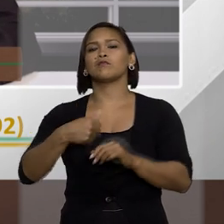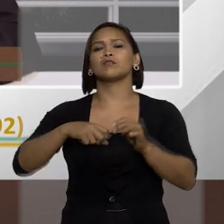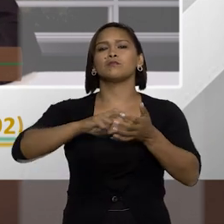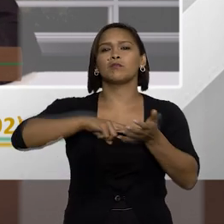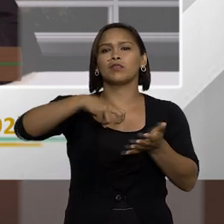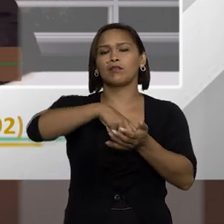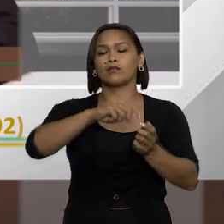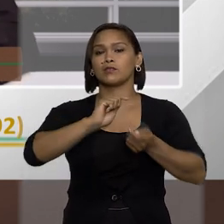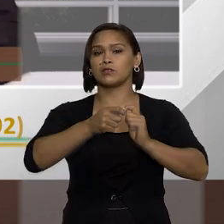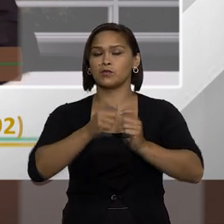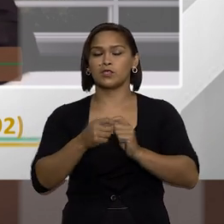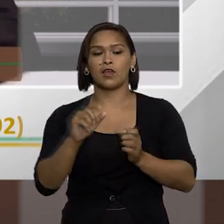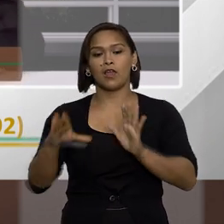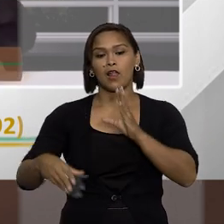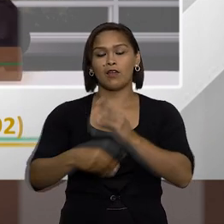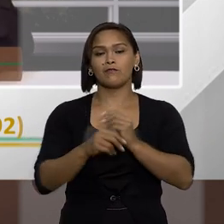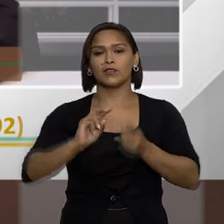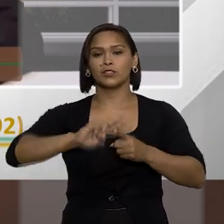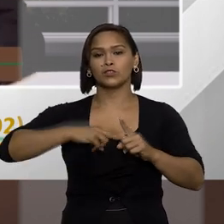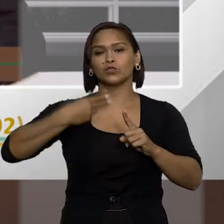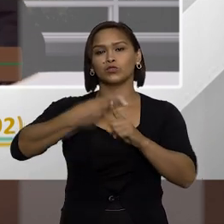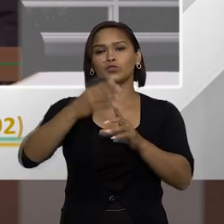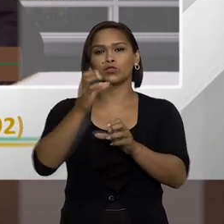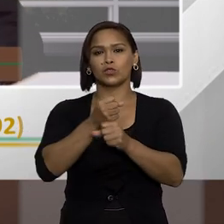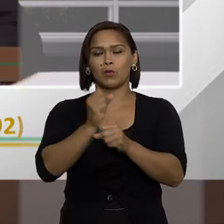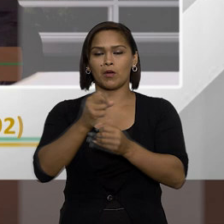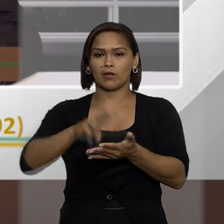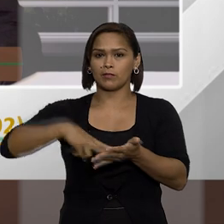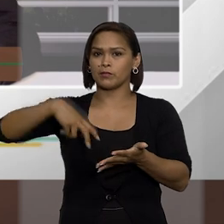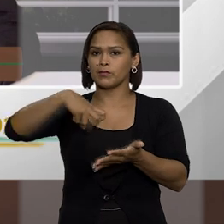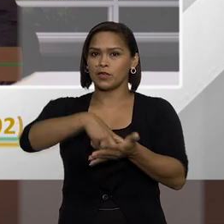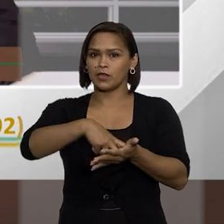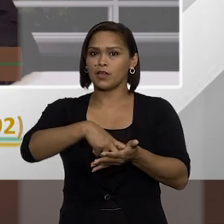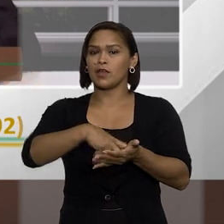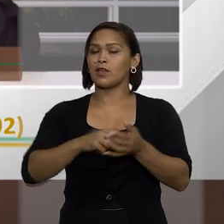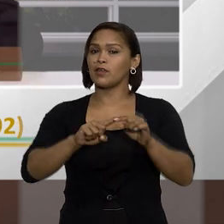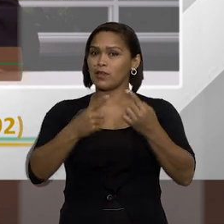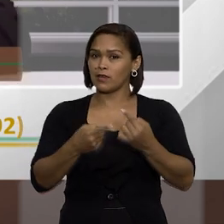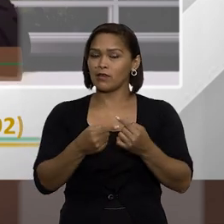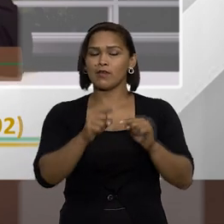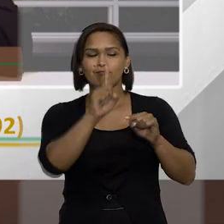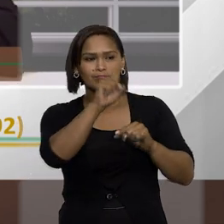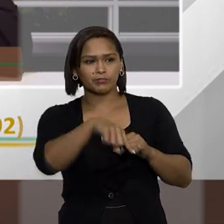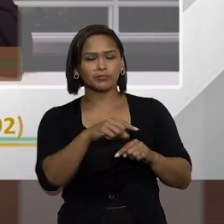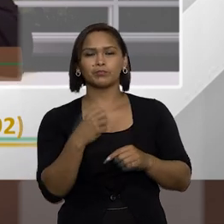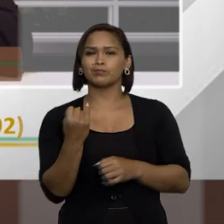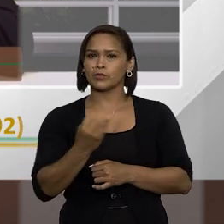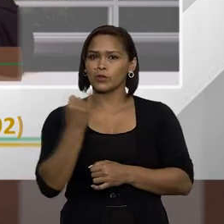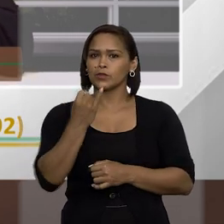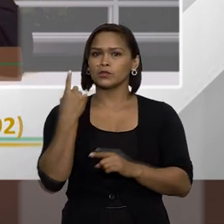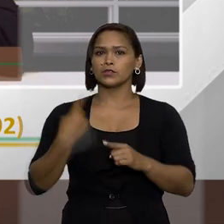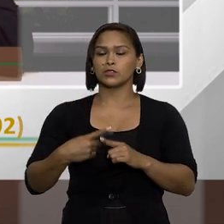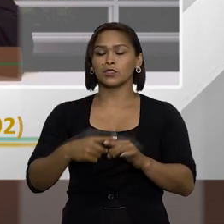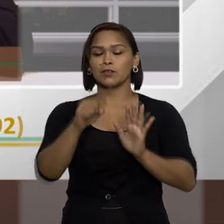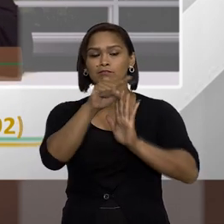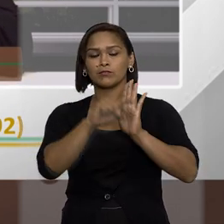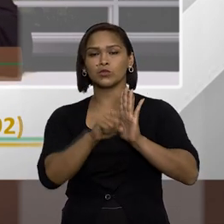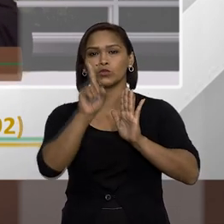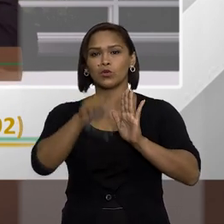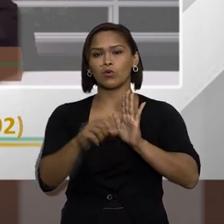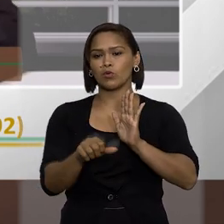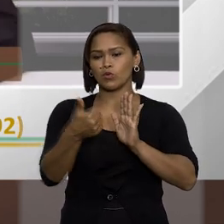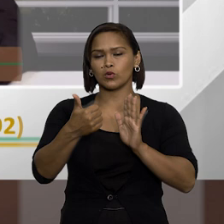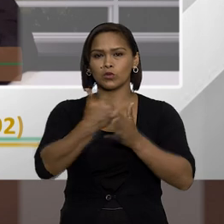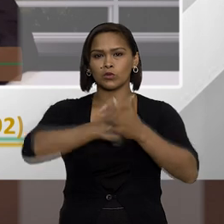penais, administrativas. Ela vem somar na penalização. E é muito engraçado, realmente, esse ponto que o Daudi apontou ali.